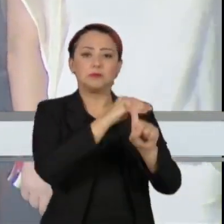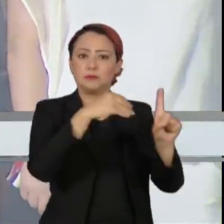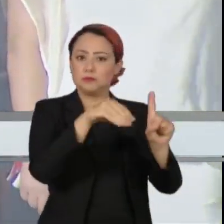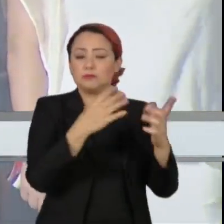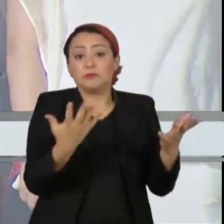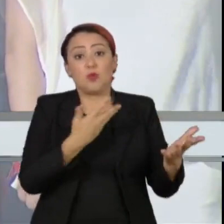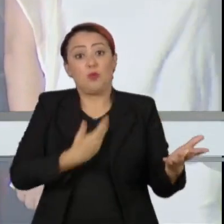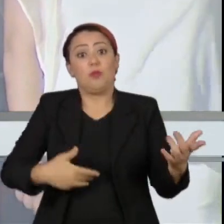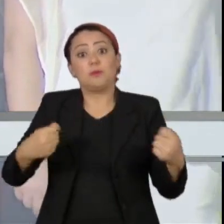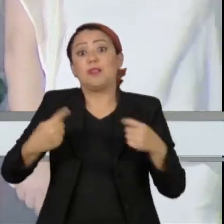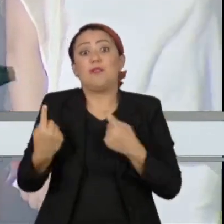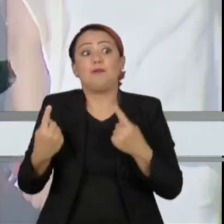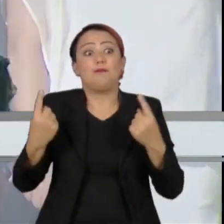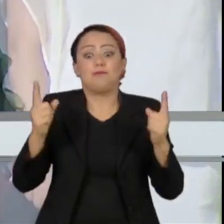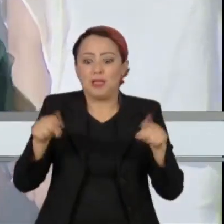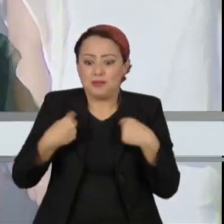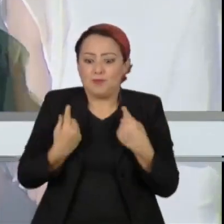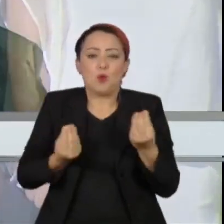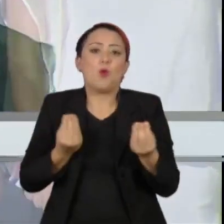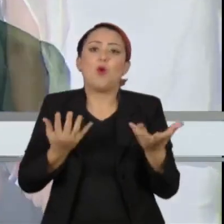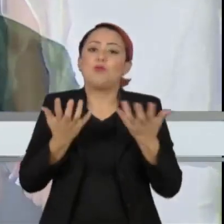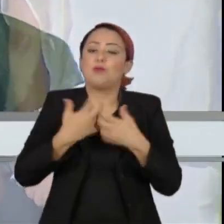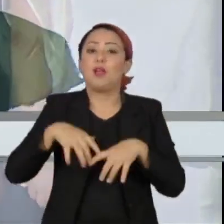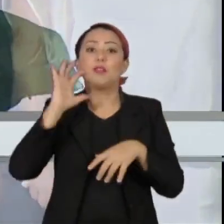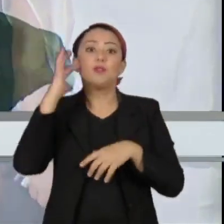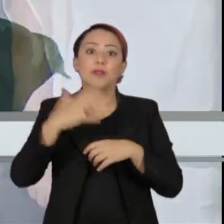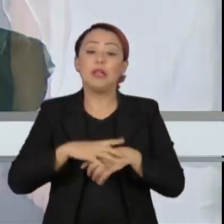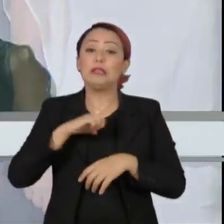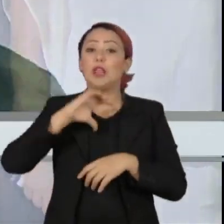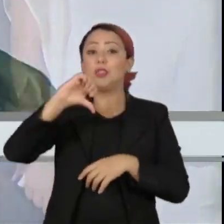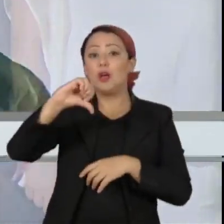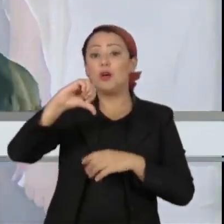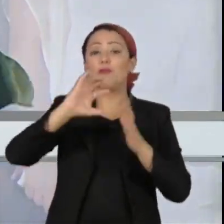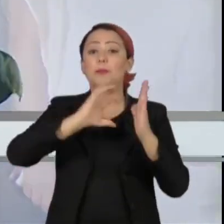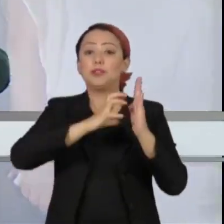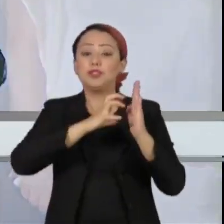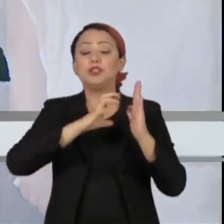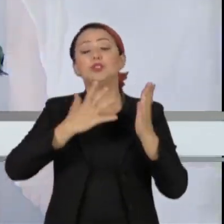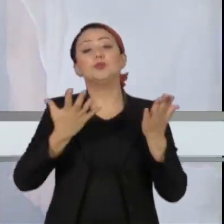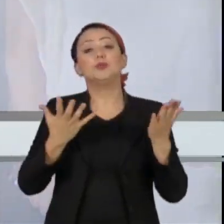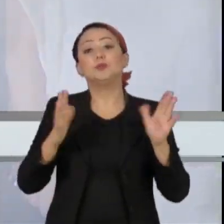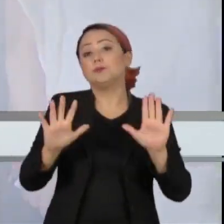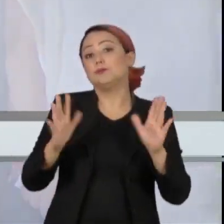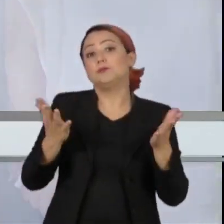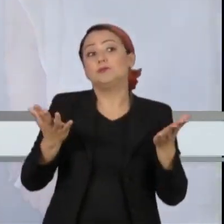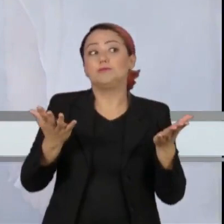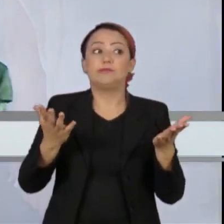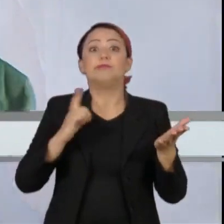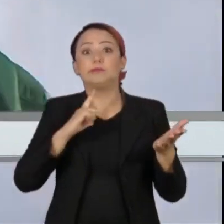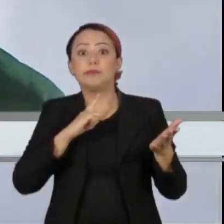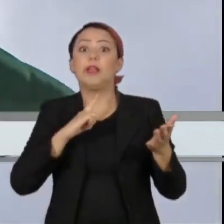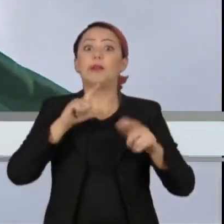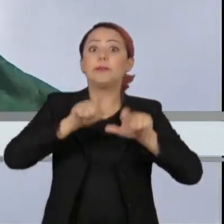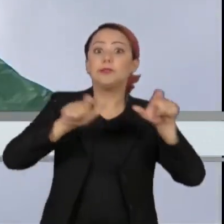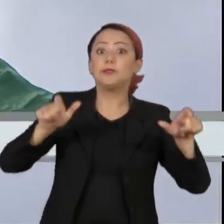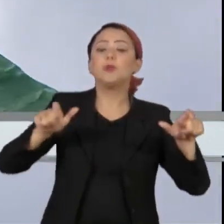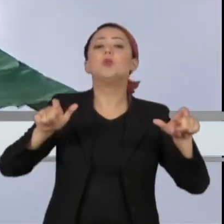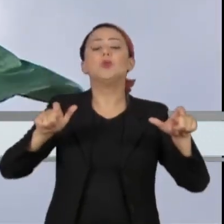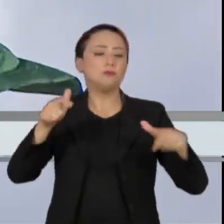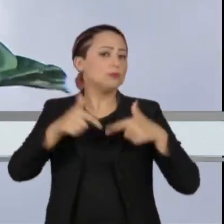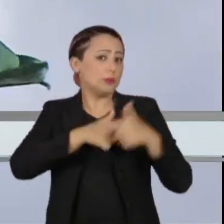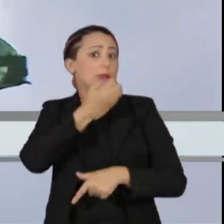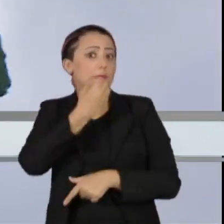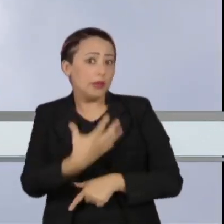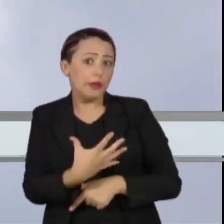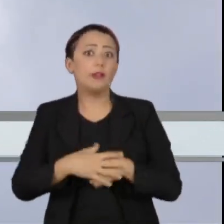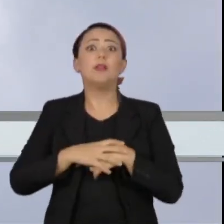enfrentar isso. Não é tarefa fácil, porque é um governo de nove partidos políticos, né? Muita gente que é boa parlamentar ou